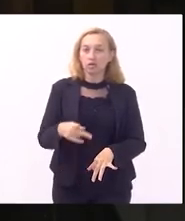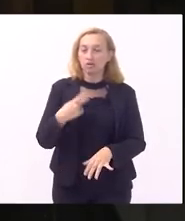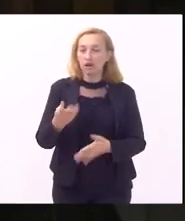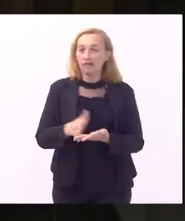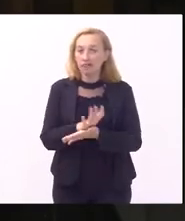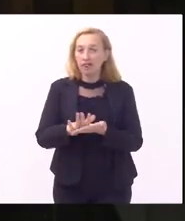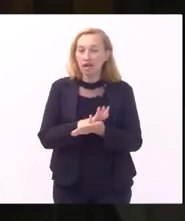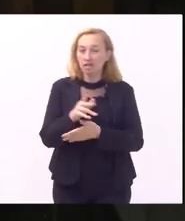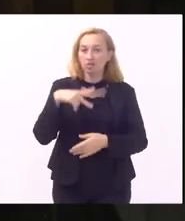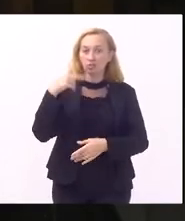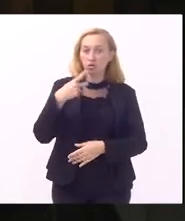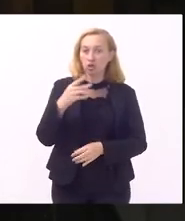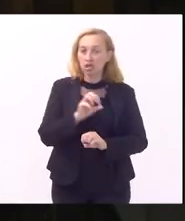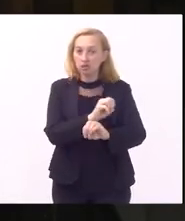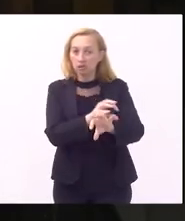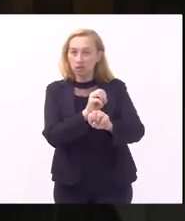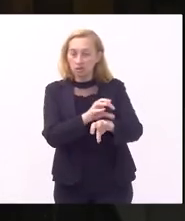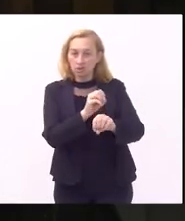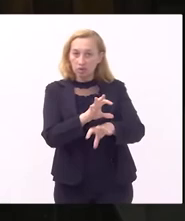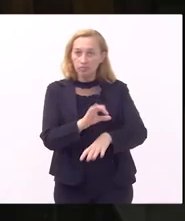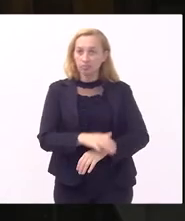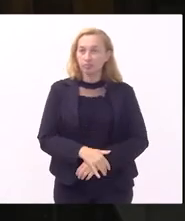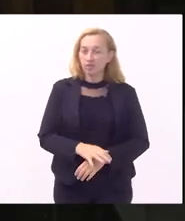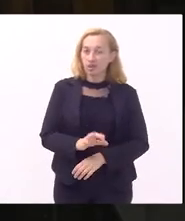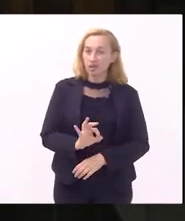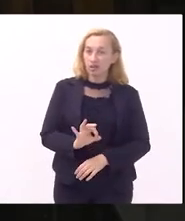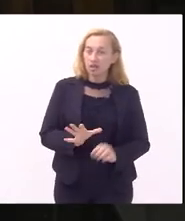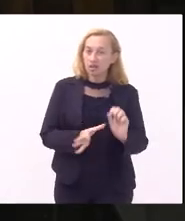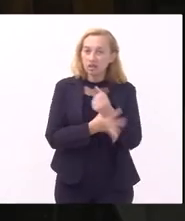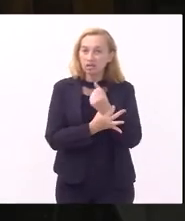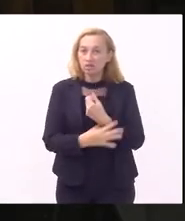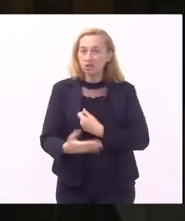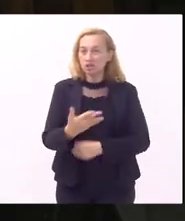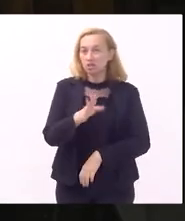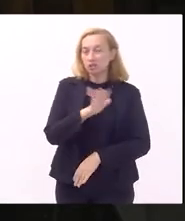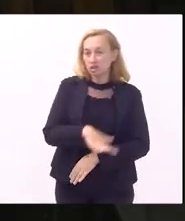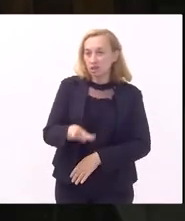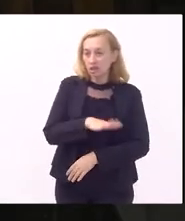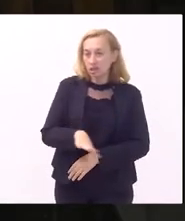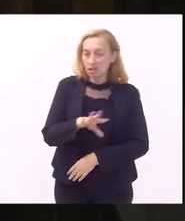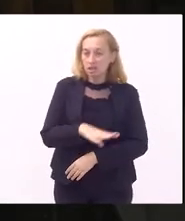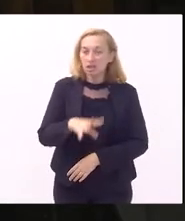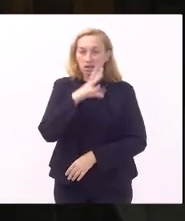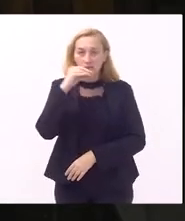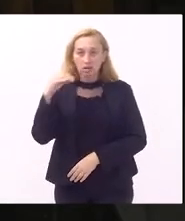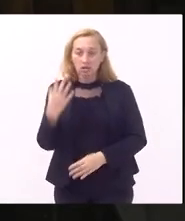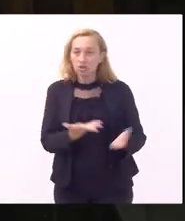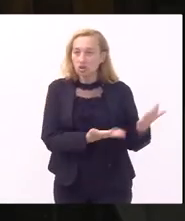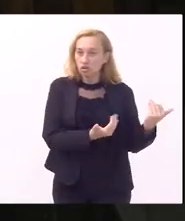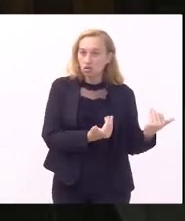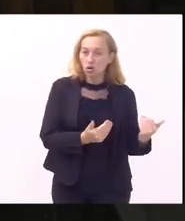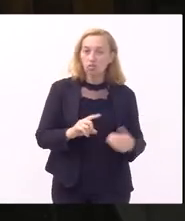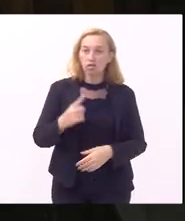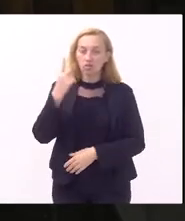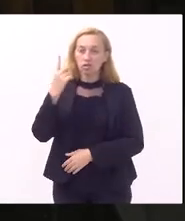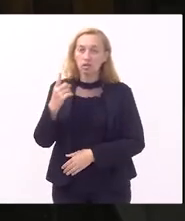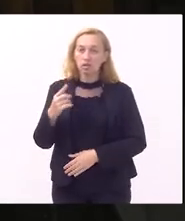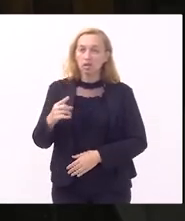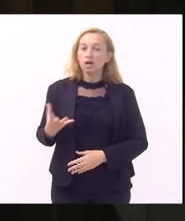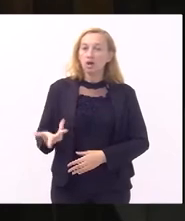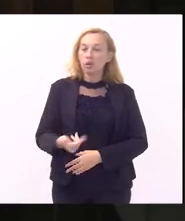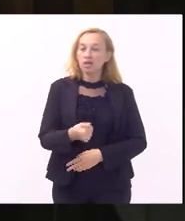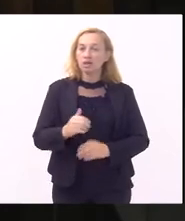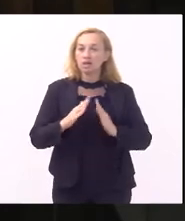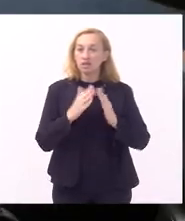termos de políticas educacionais e da garantia das nossas crianças e adolescentes jovens e adultos de frequentar uma escola pública de qualidade